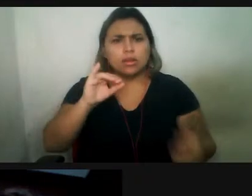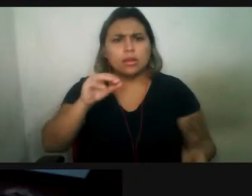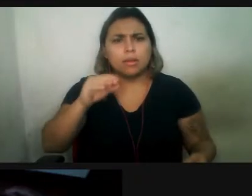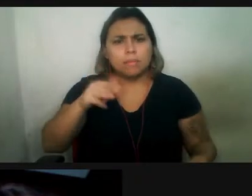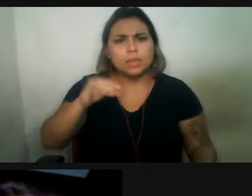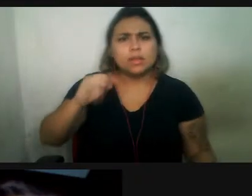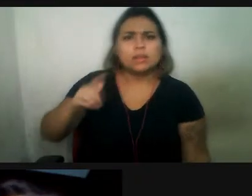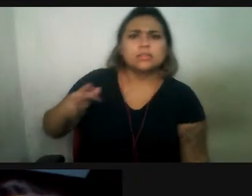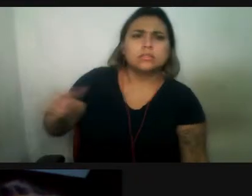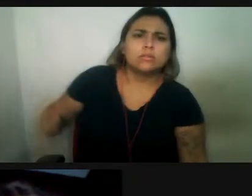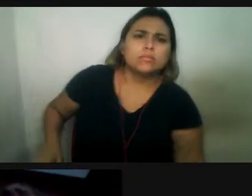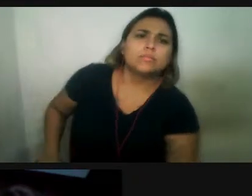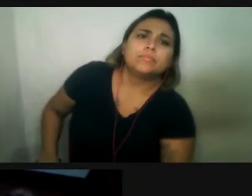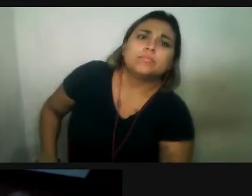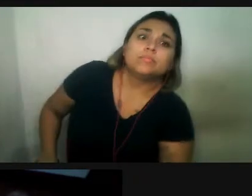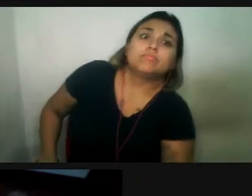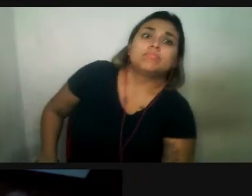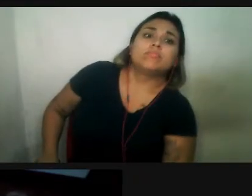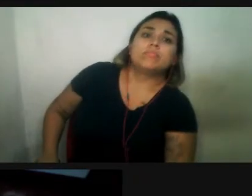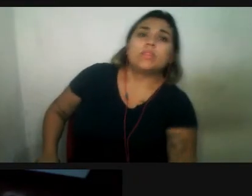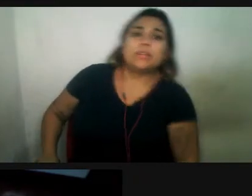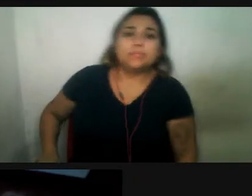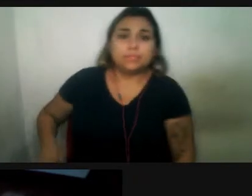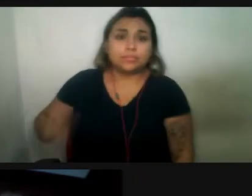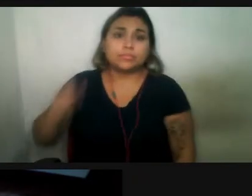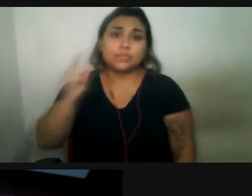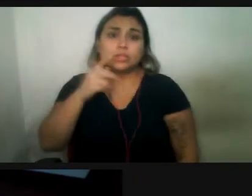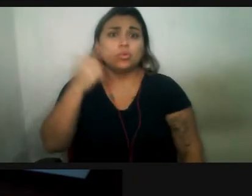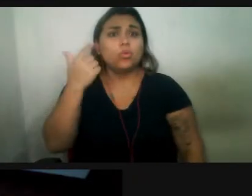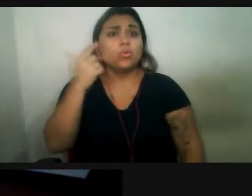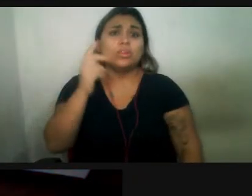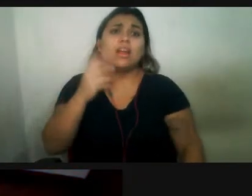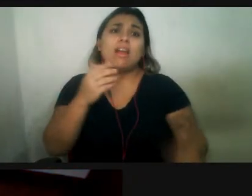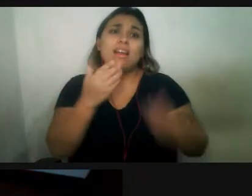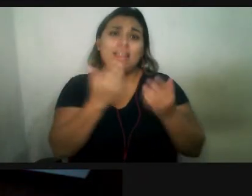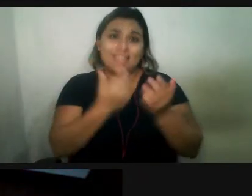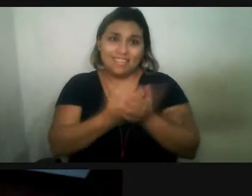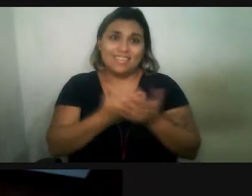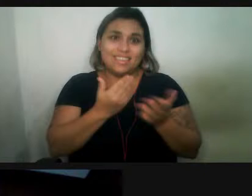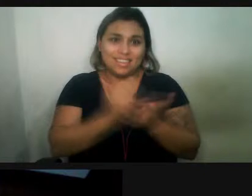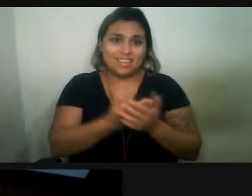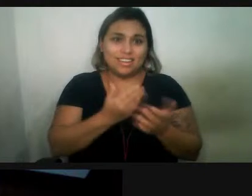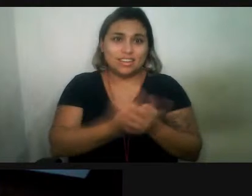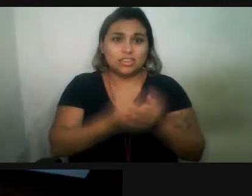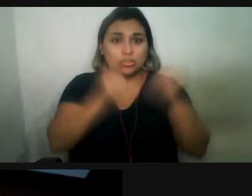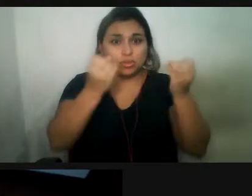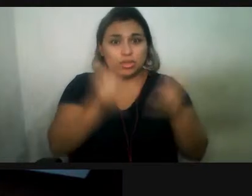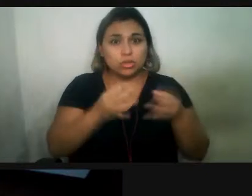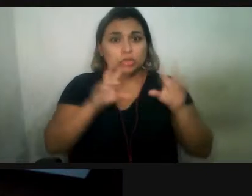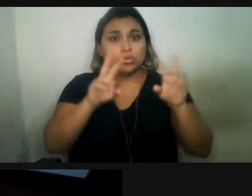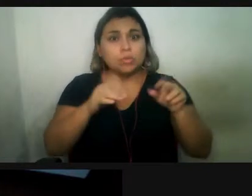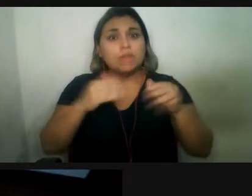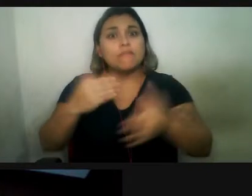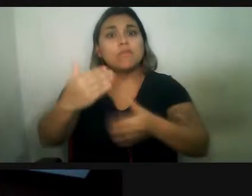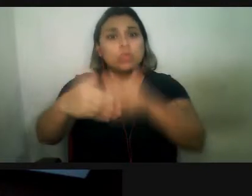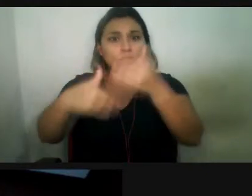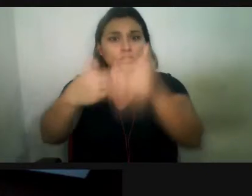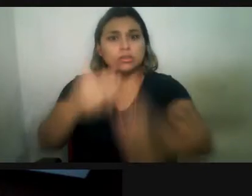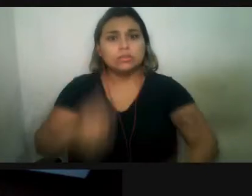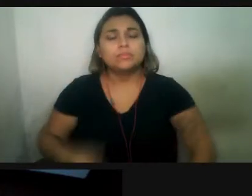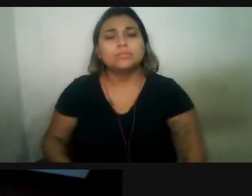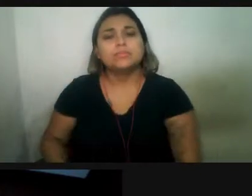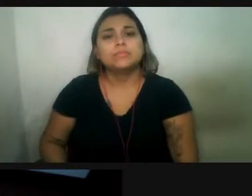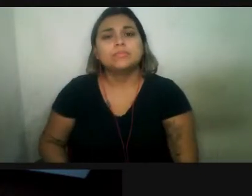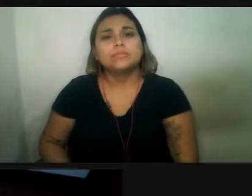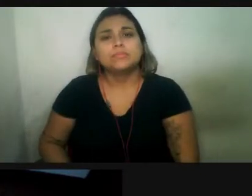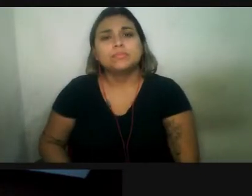Nossa, essa aí é uma aula à parte, né? Falar de evolução dos grandes cetáceos, né? Na verdade, a